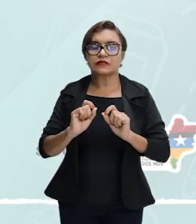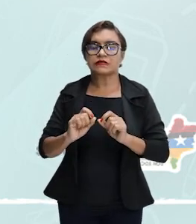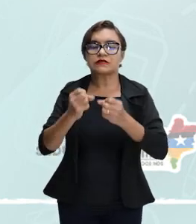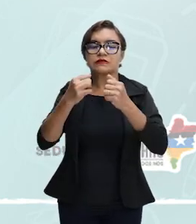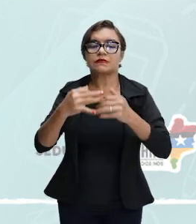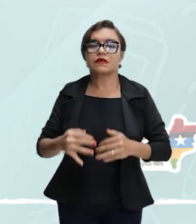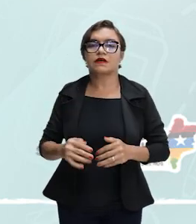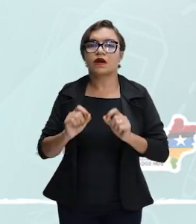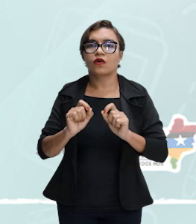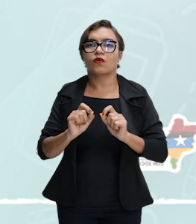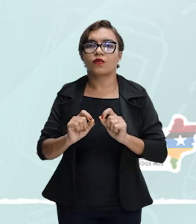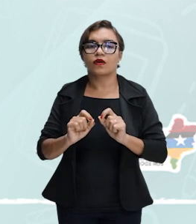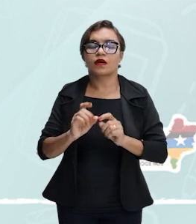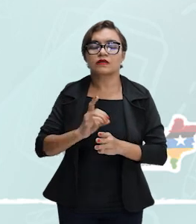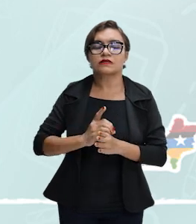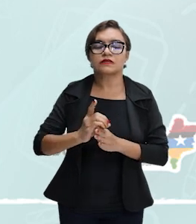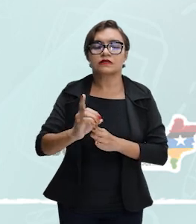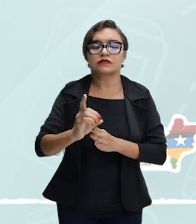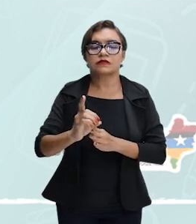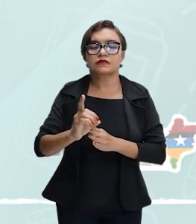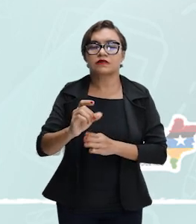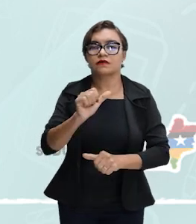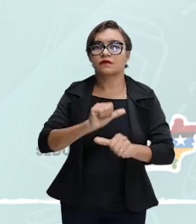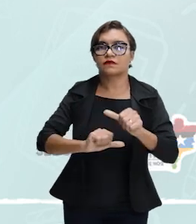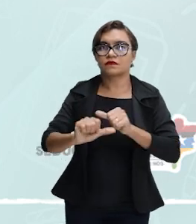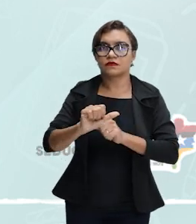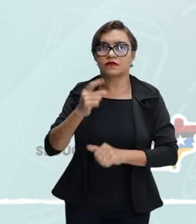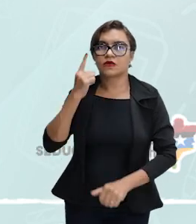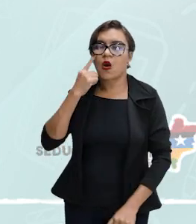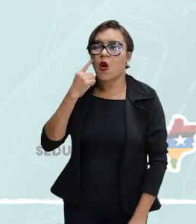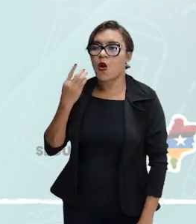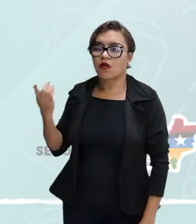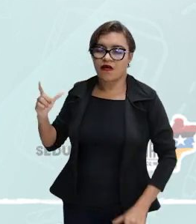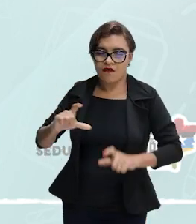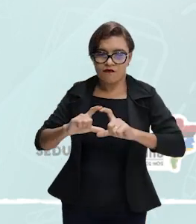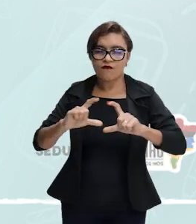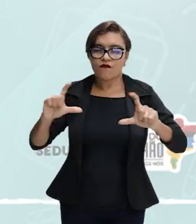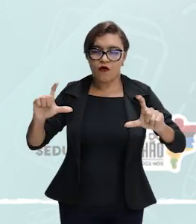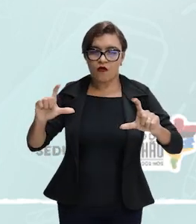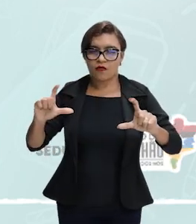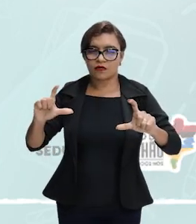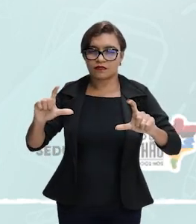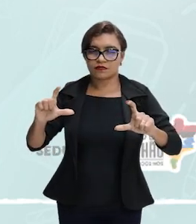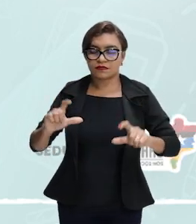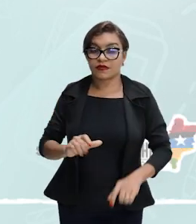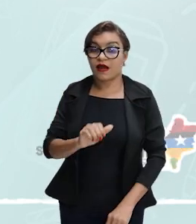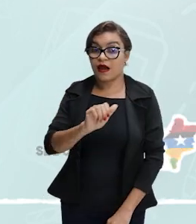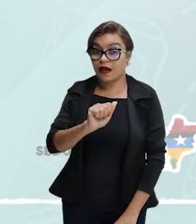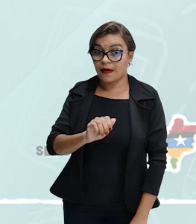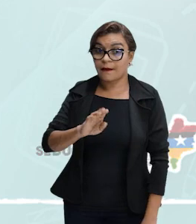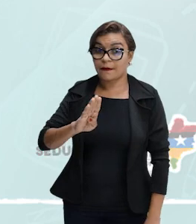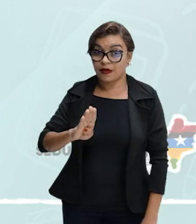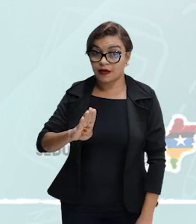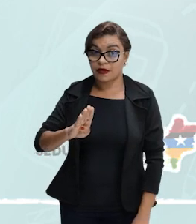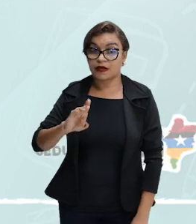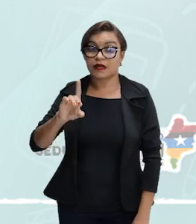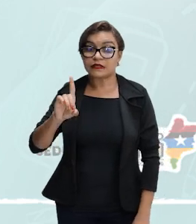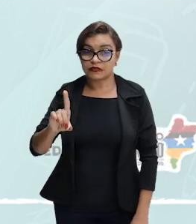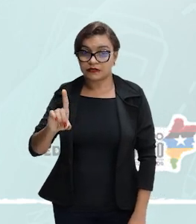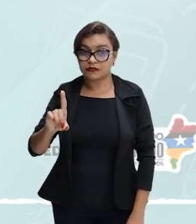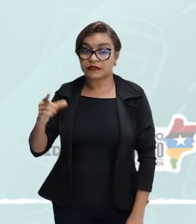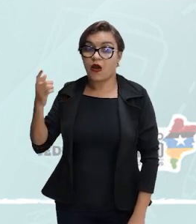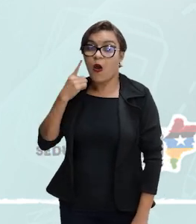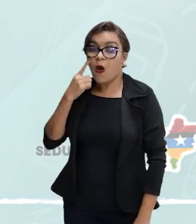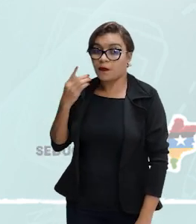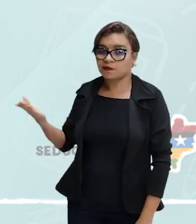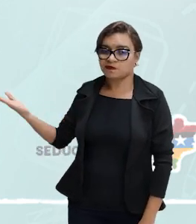do cosseno. O cosseno de R vai ser o E que vai ser a espessura da lâmina de vidro sobre o comprimento